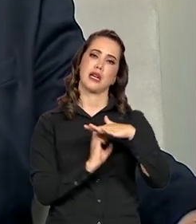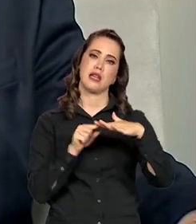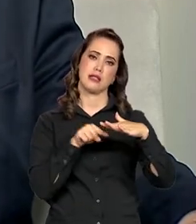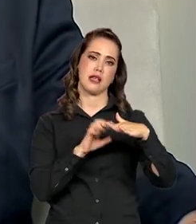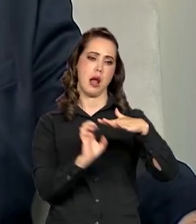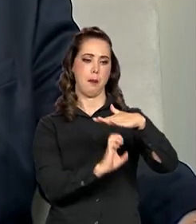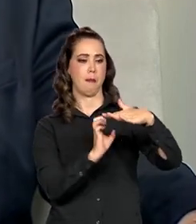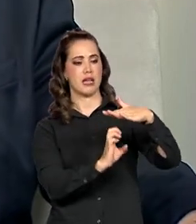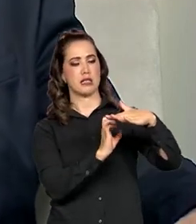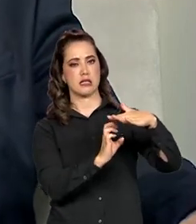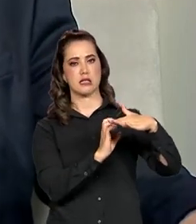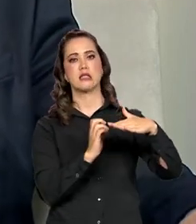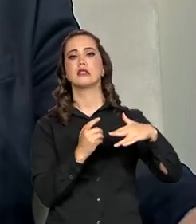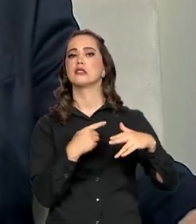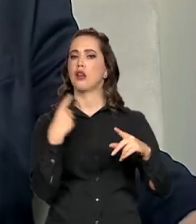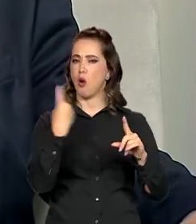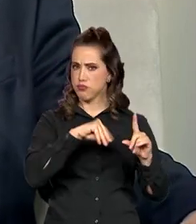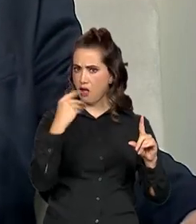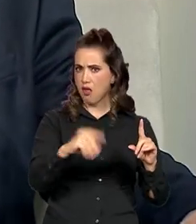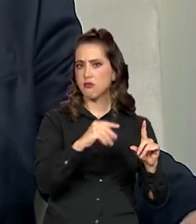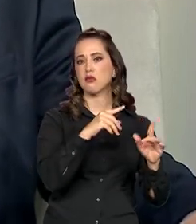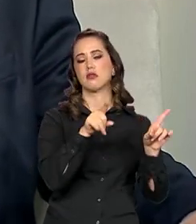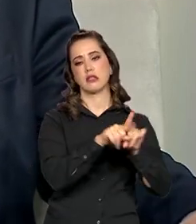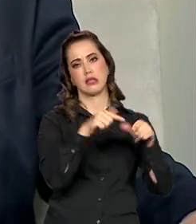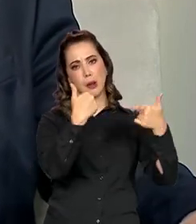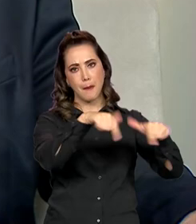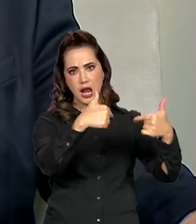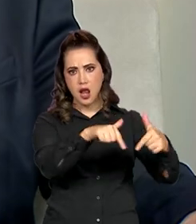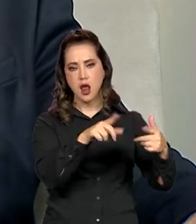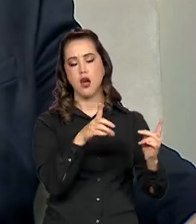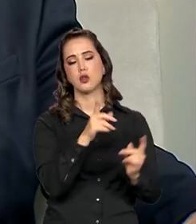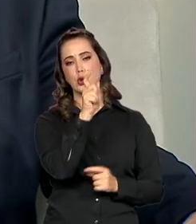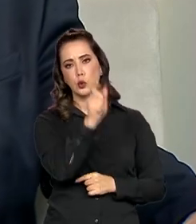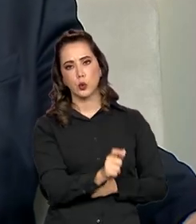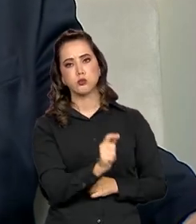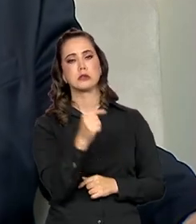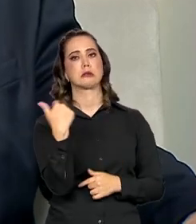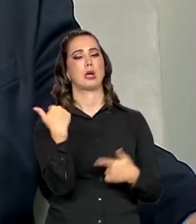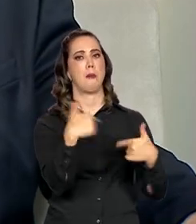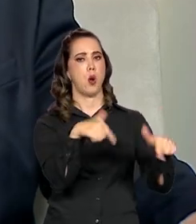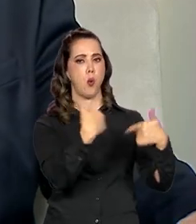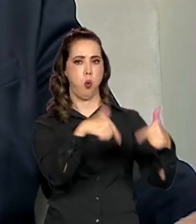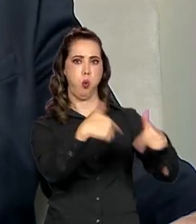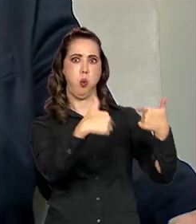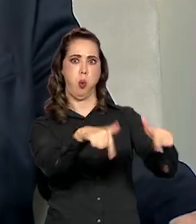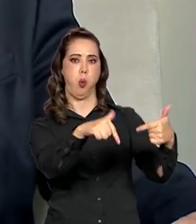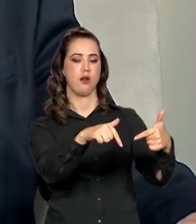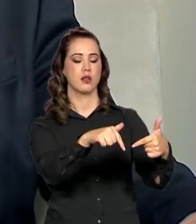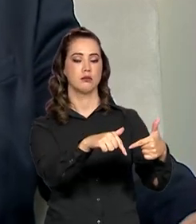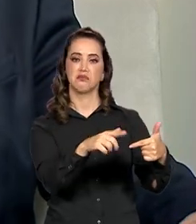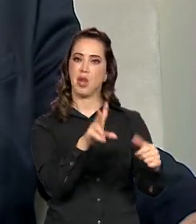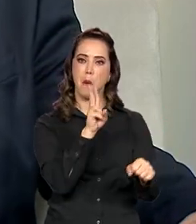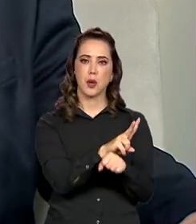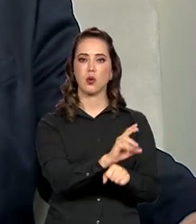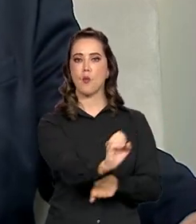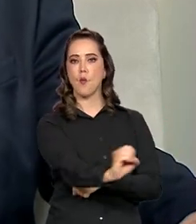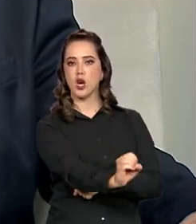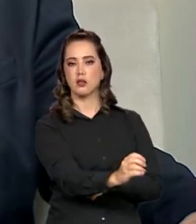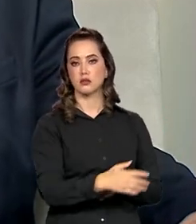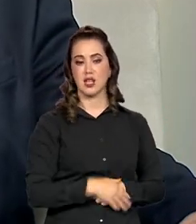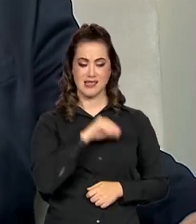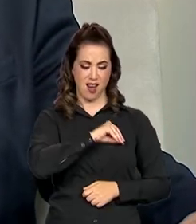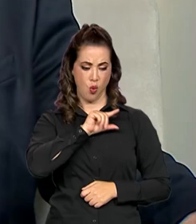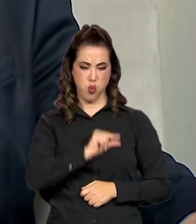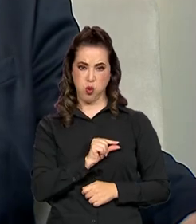explorando demais essa mão de obra e explorando de forma, sim, sem nenhuma proteção. Com baixo